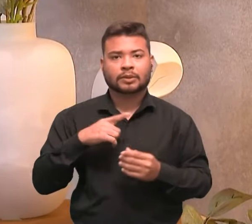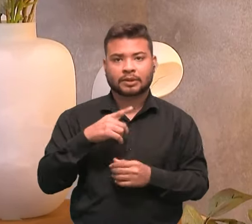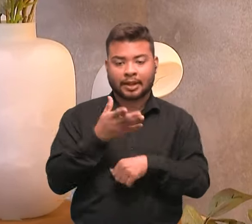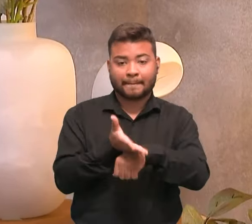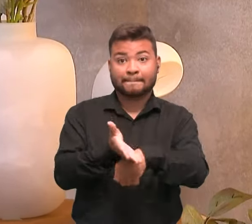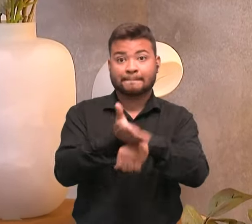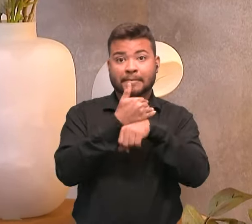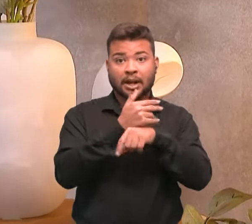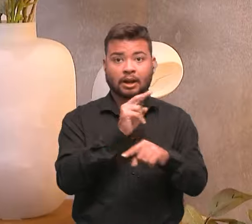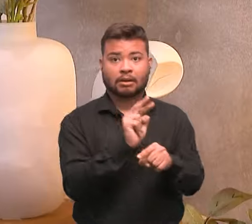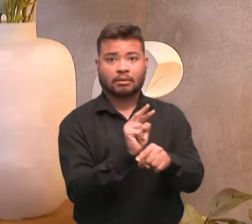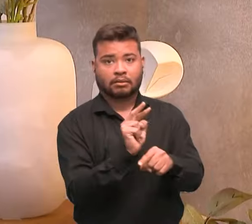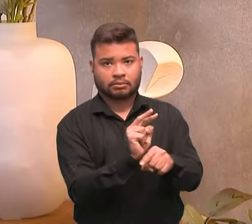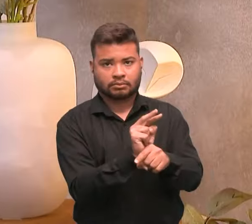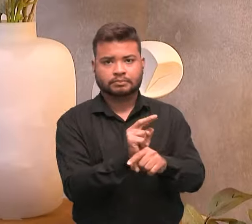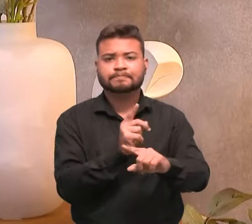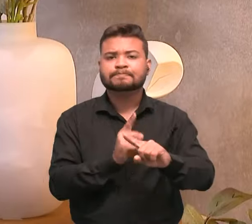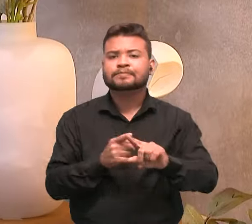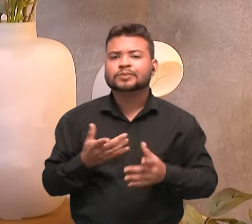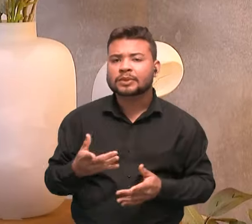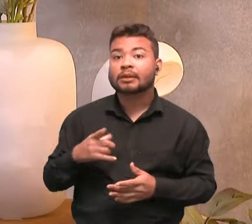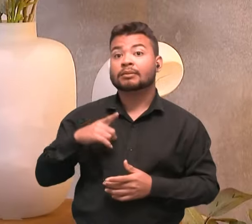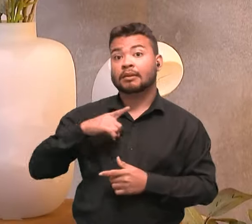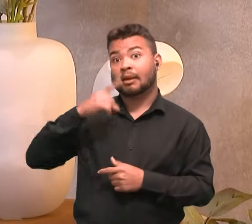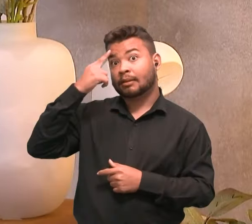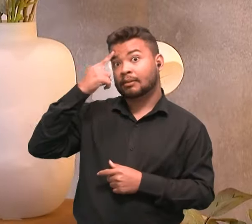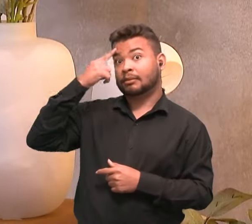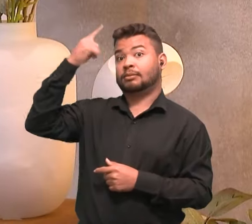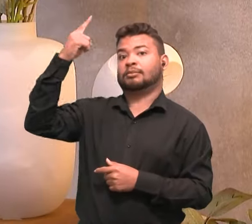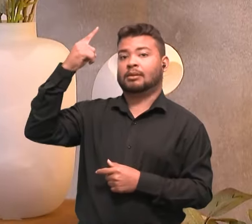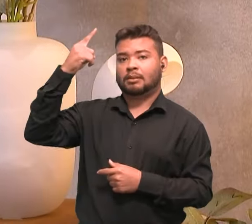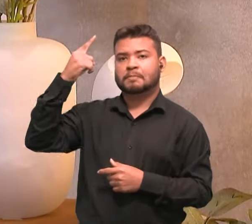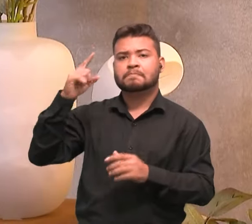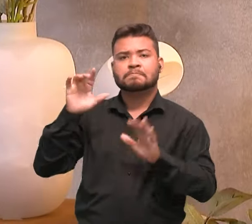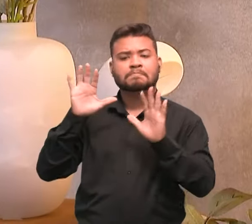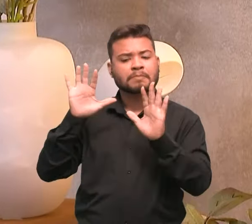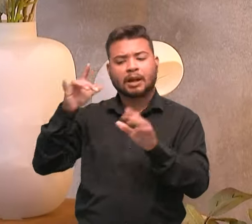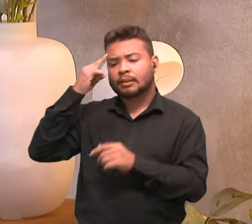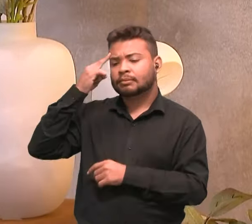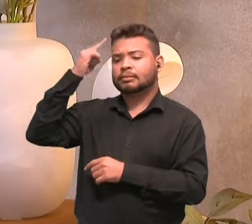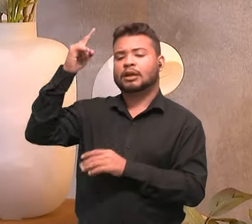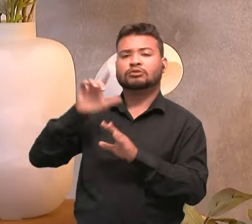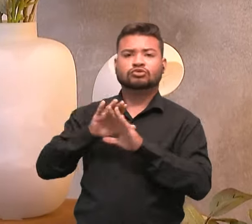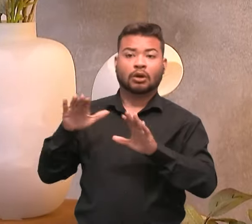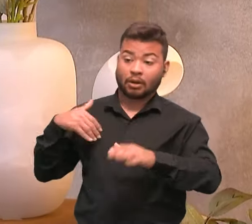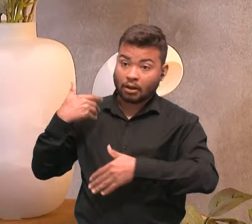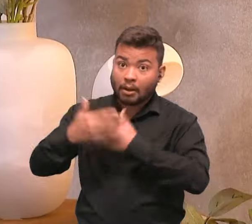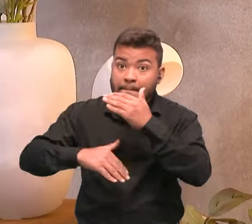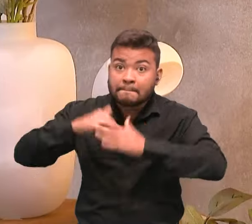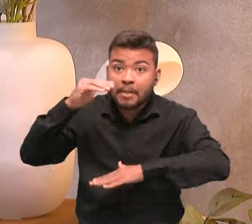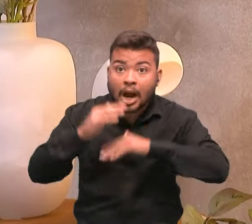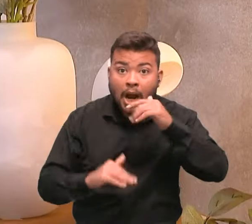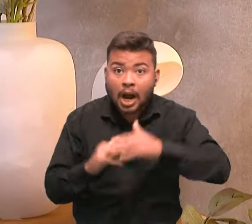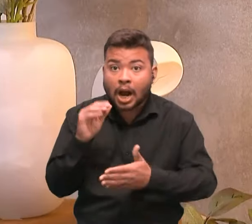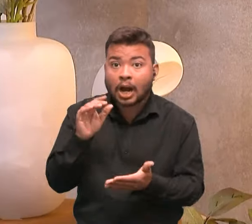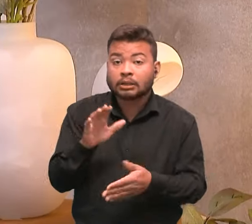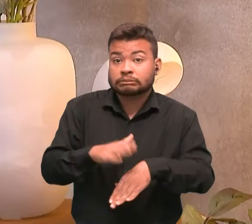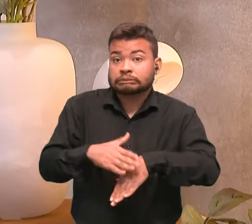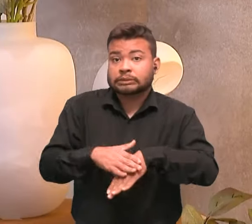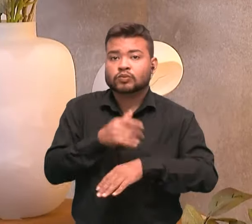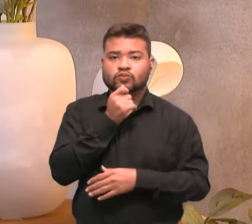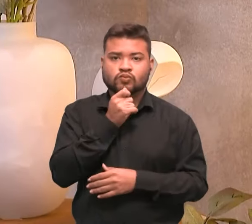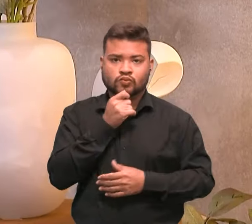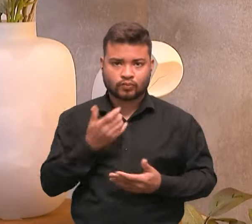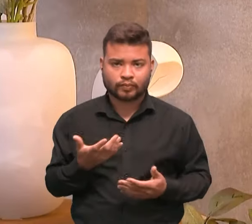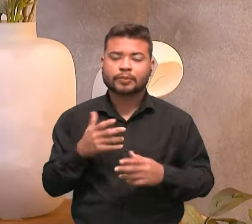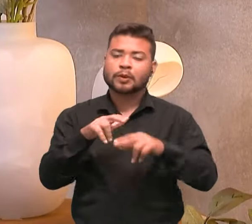quando se tem uma ideia, mas que ainda está realmente no âmbito da ideia. Então, esse período da pré-incubação,